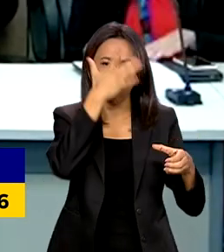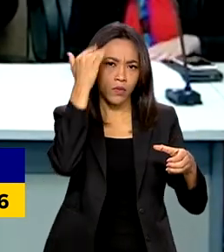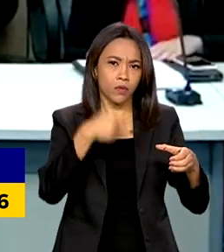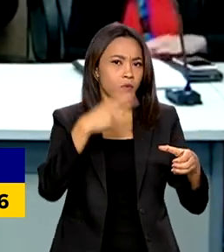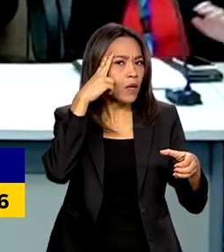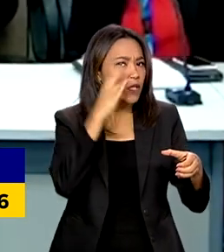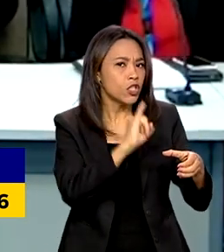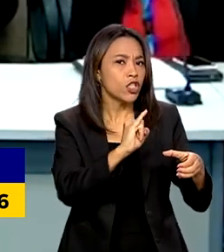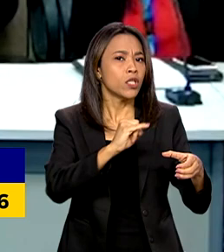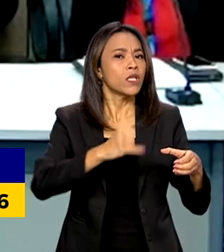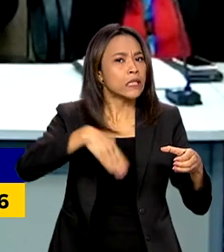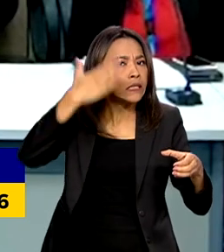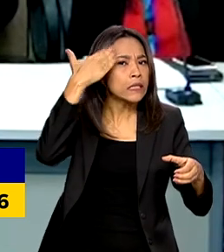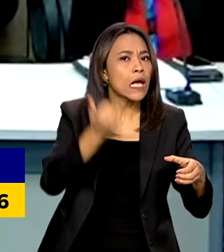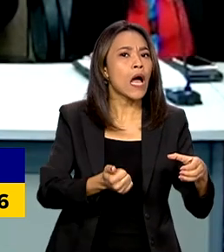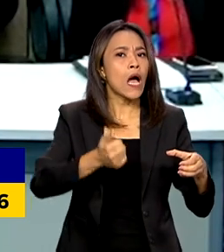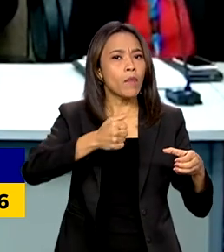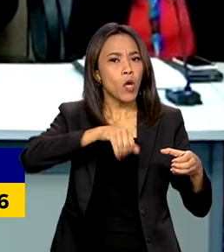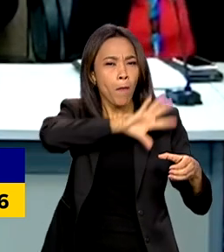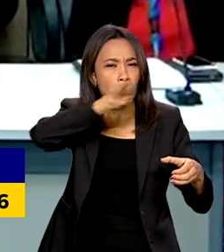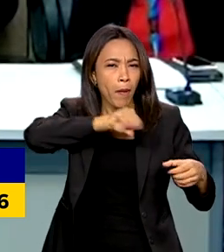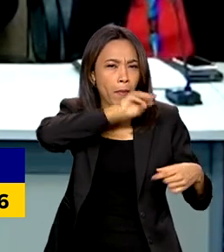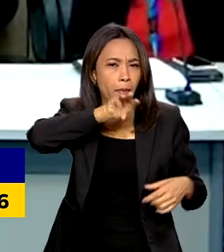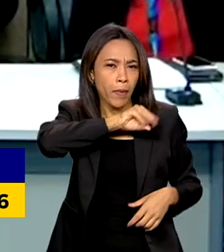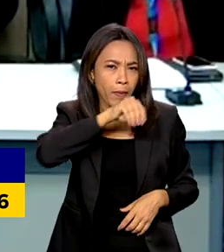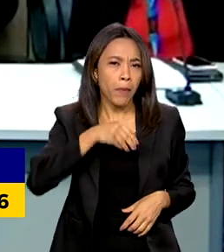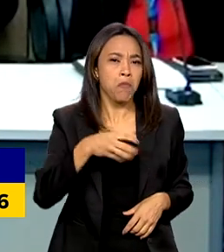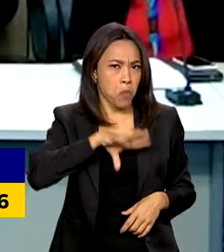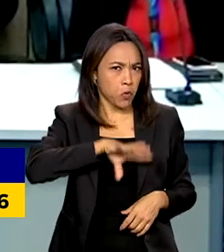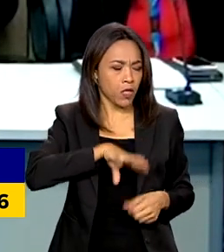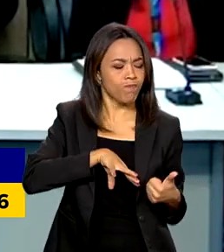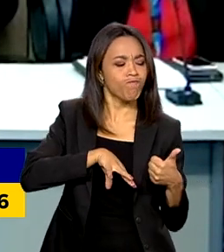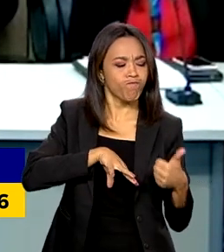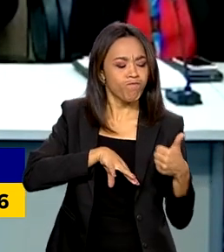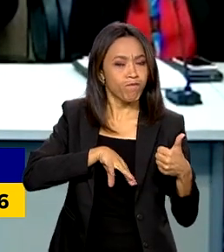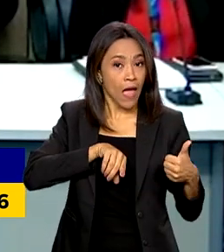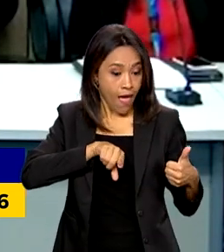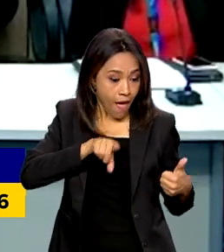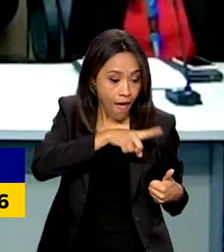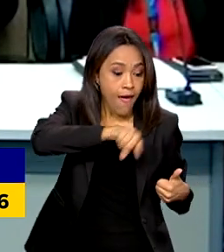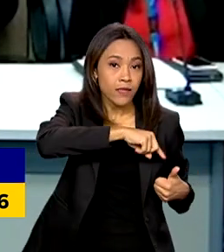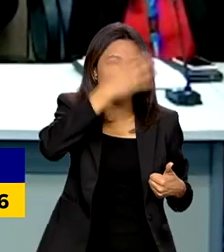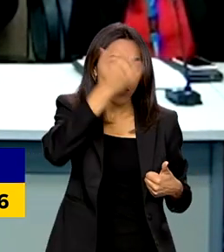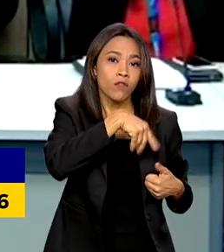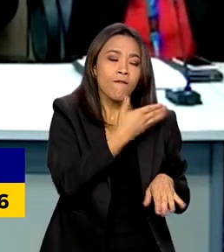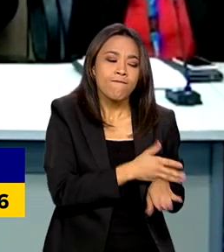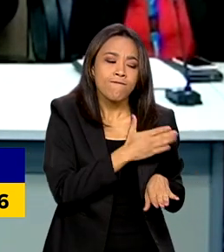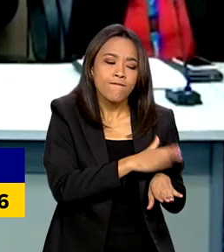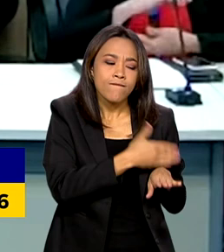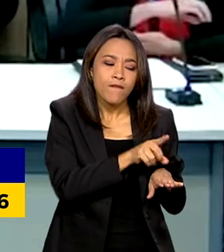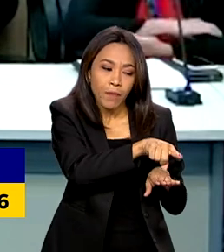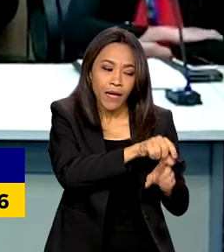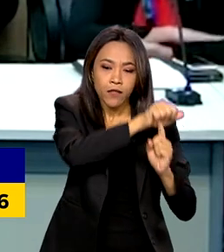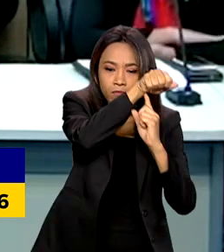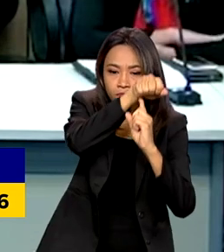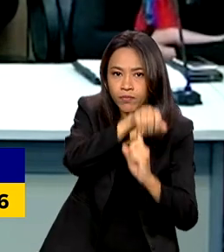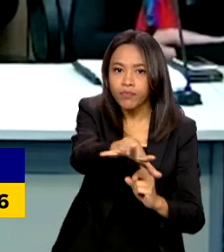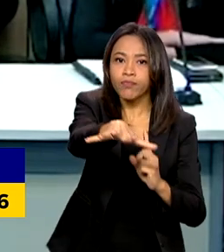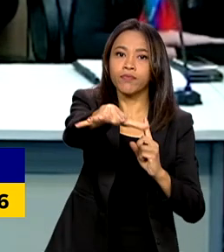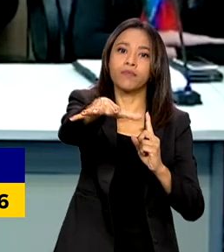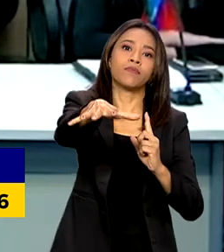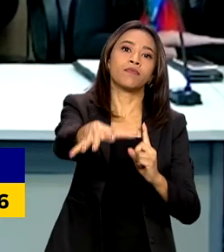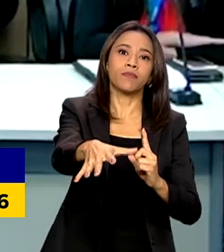já um domínio do idioma português, que vão ser treinadas para se tornarem multiplicadores